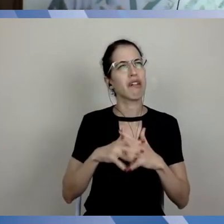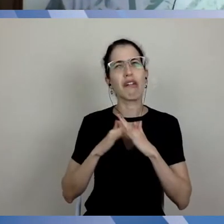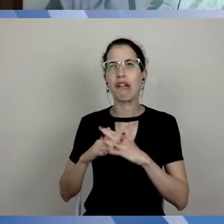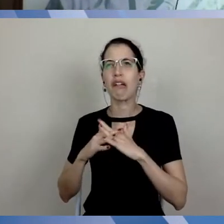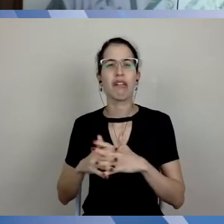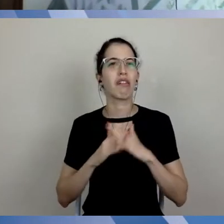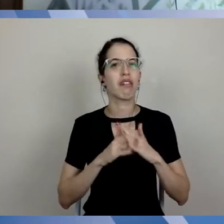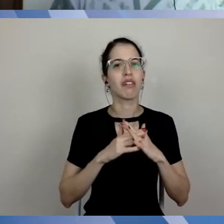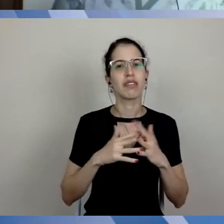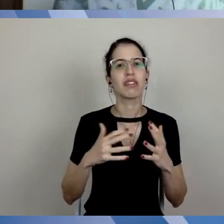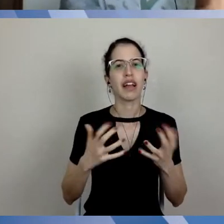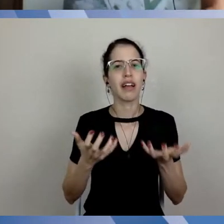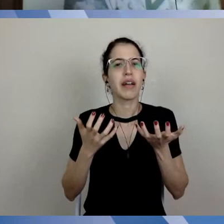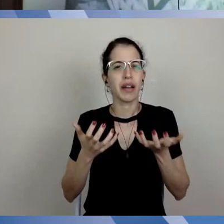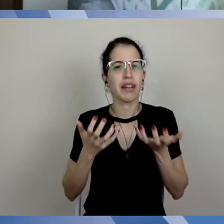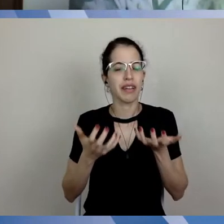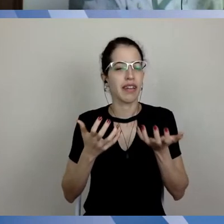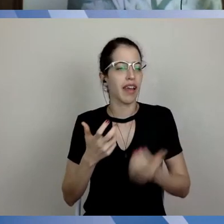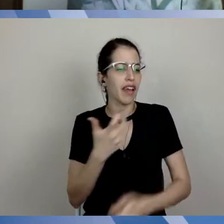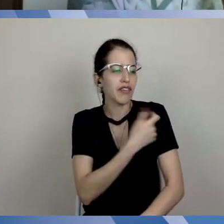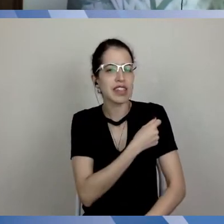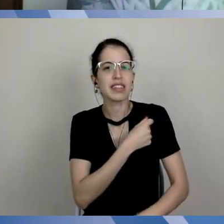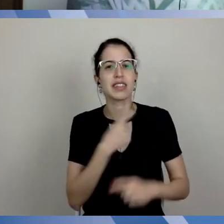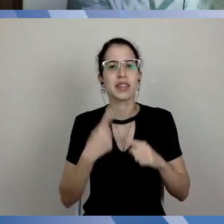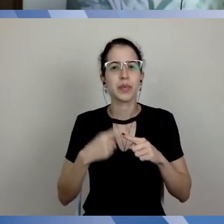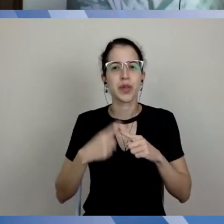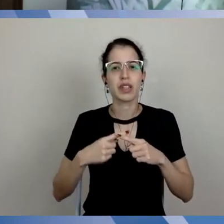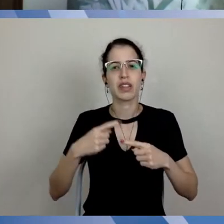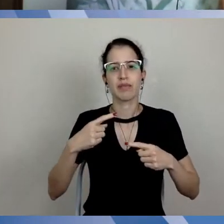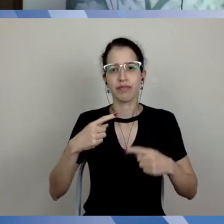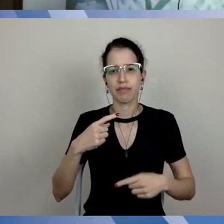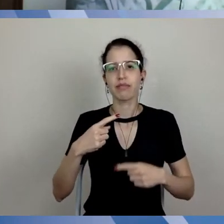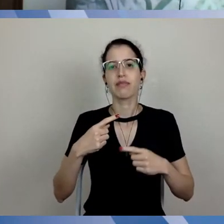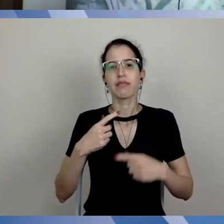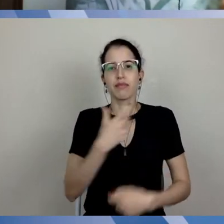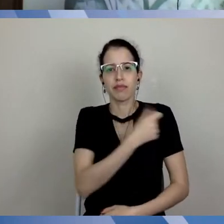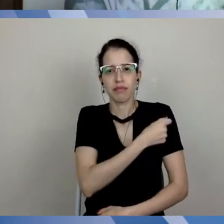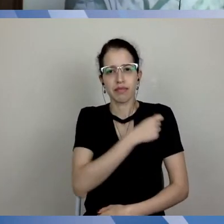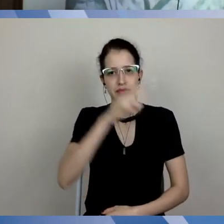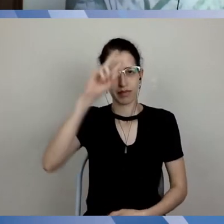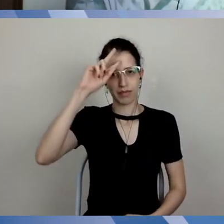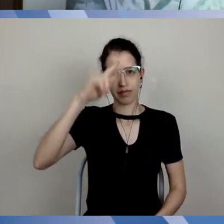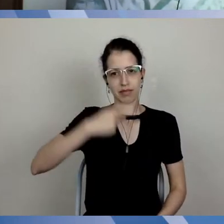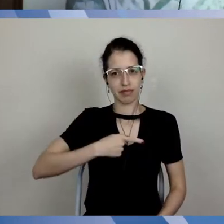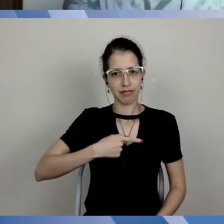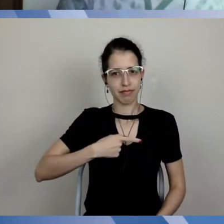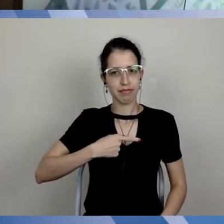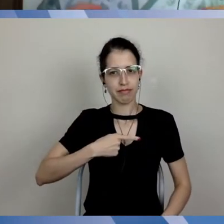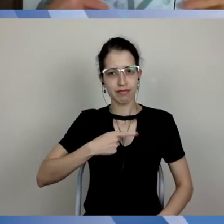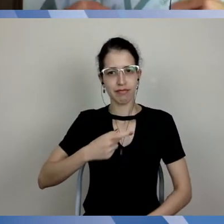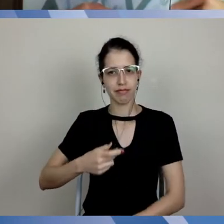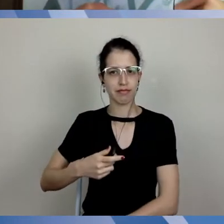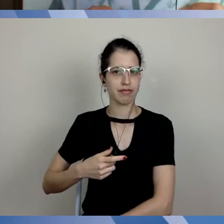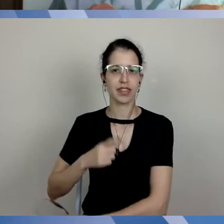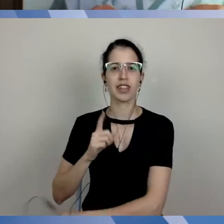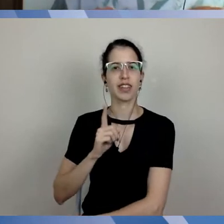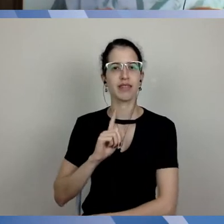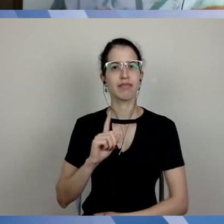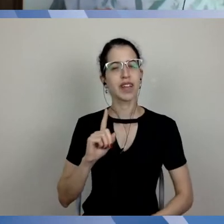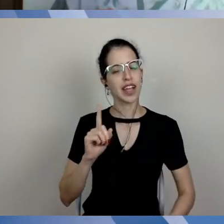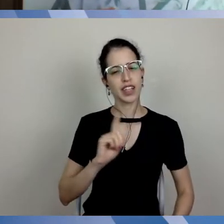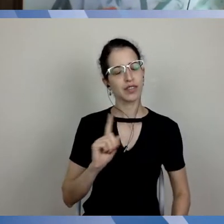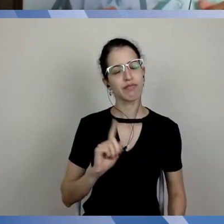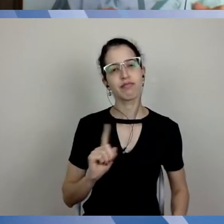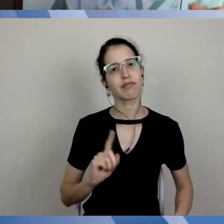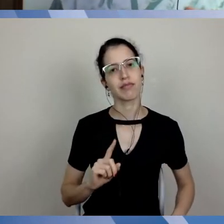individual. Não é isso. O objetivo, é contenção da transmissão viral na comunidade e redução de morte e mortalidade. Então, se eu for de uma